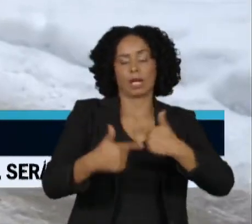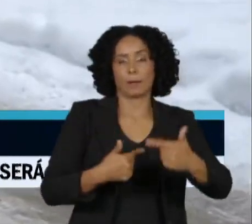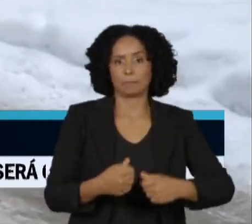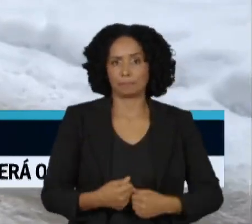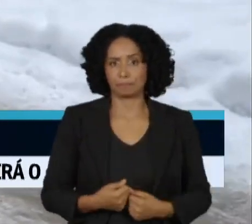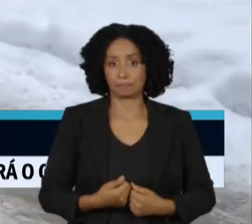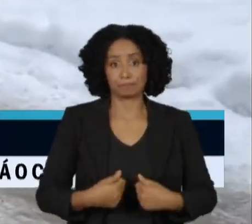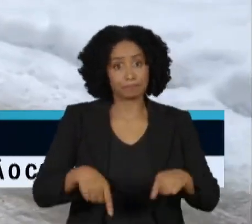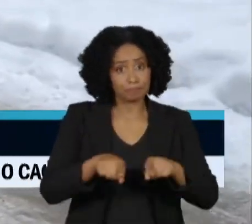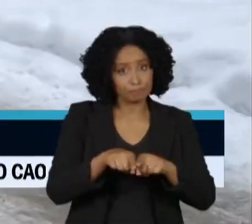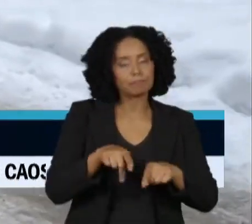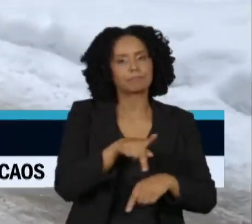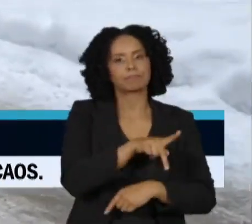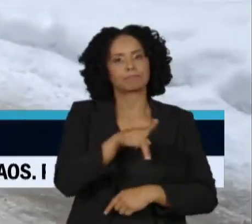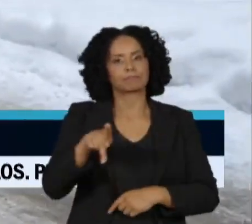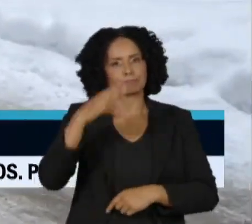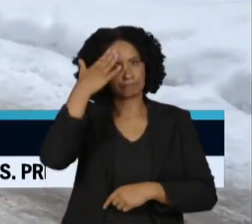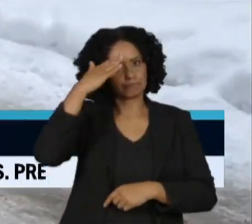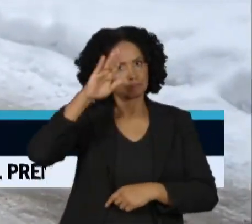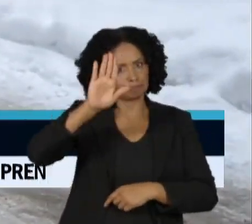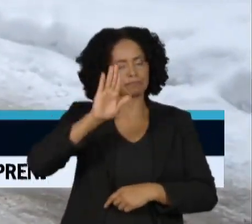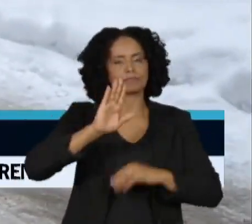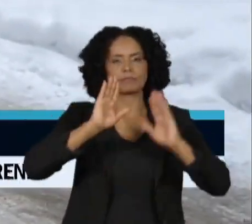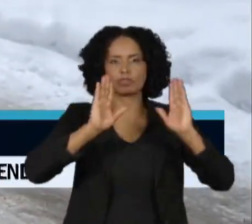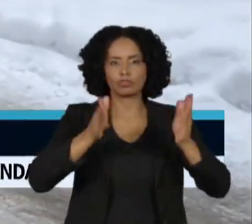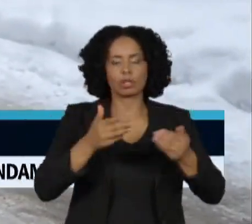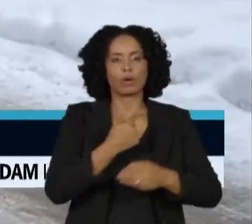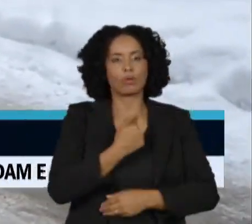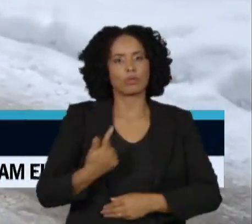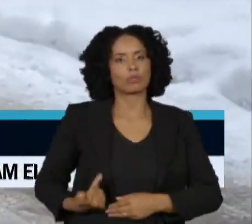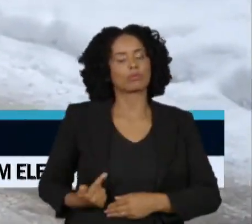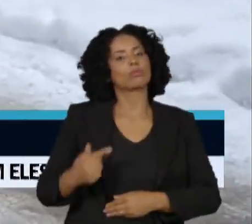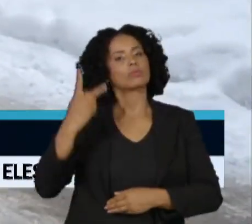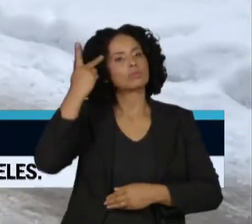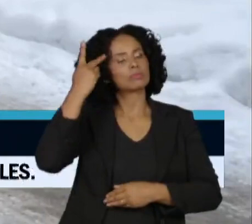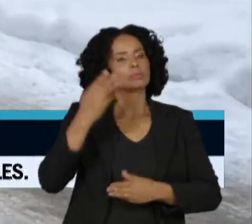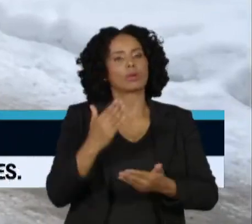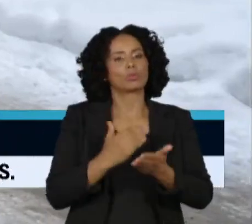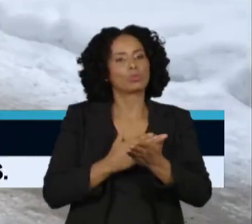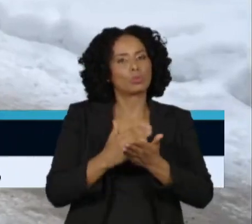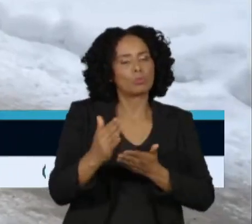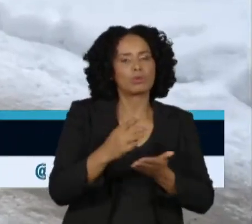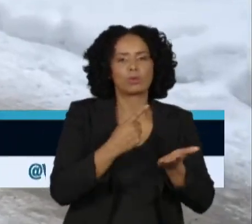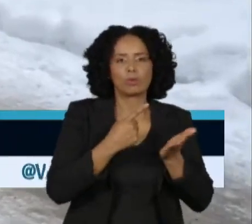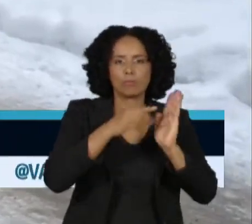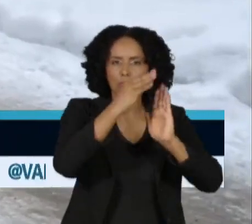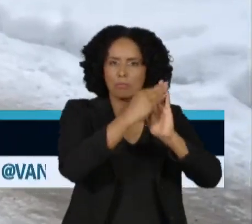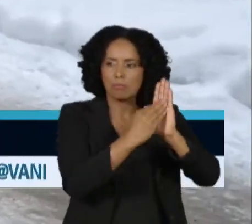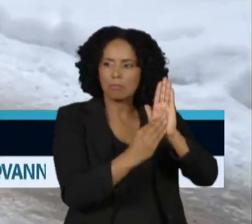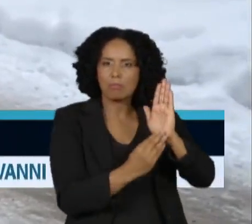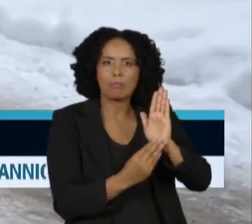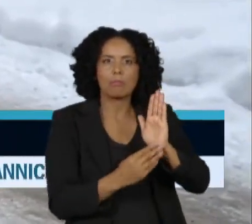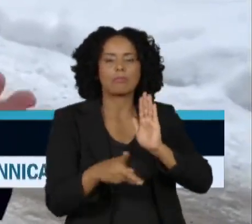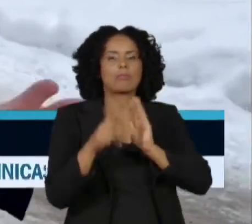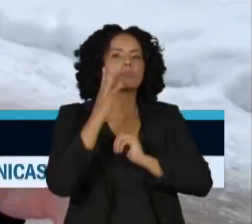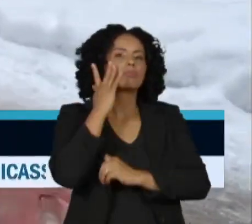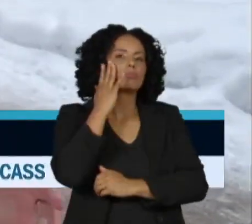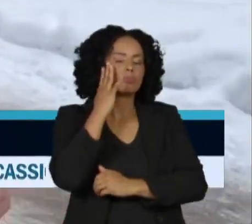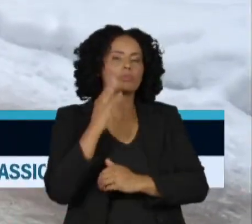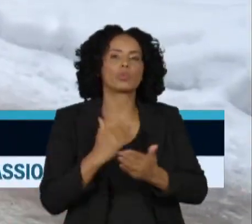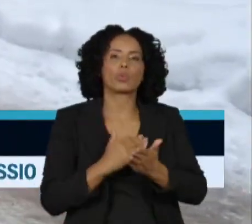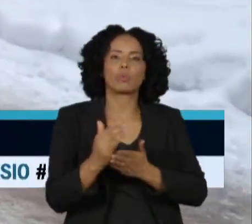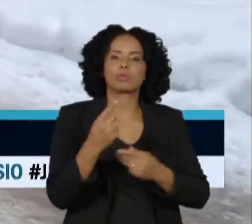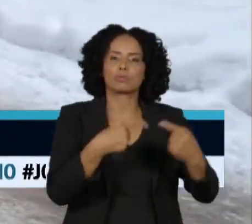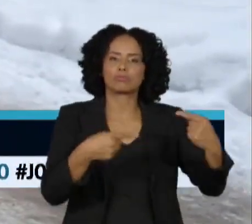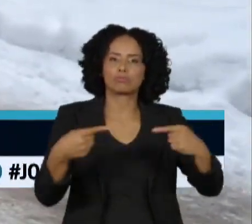Presente em Davos, o governador de São Paulo já começou sua agenda de encontros bilaterais com representantes de países e de empresas.